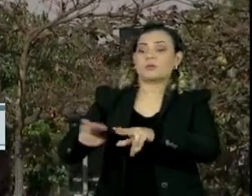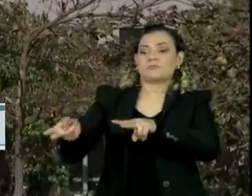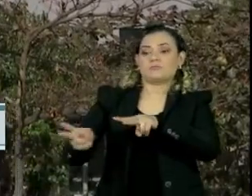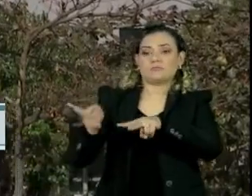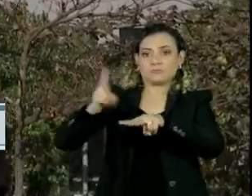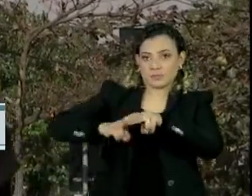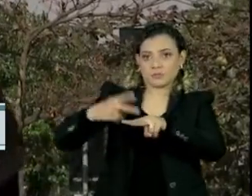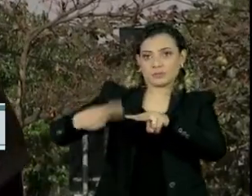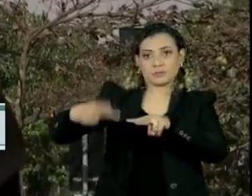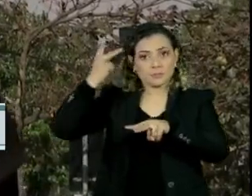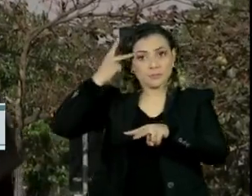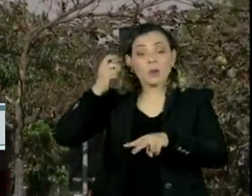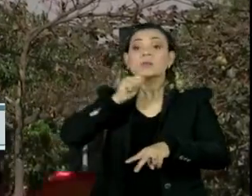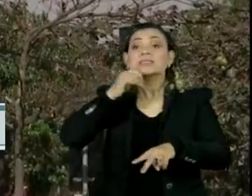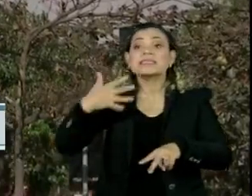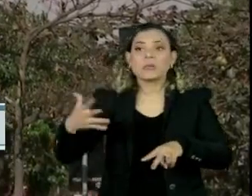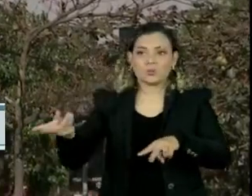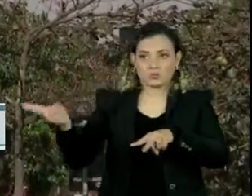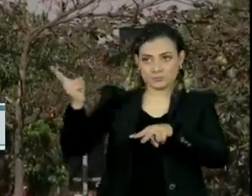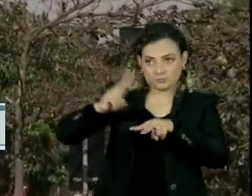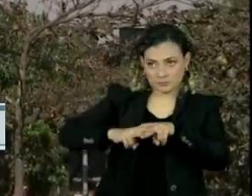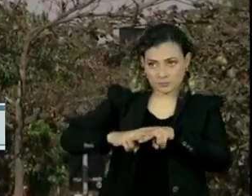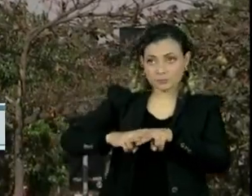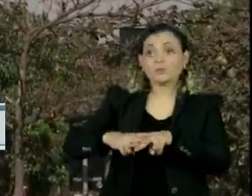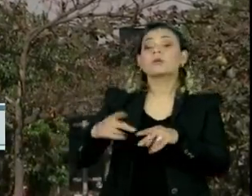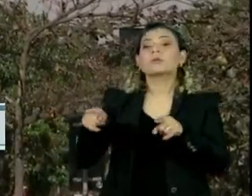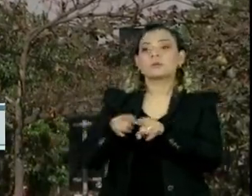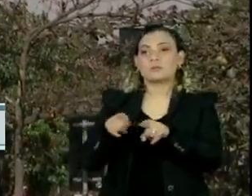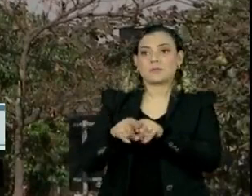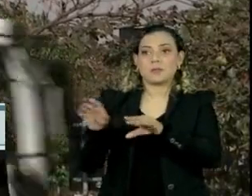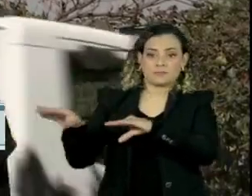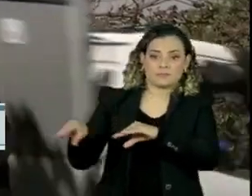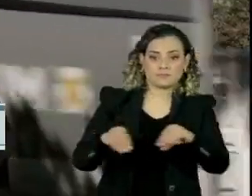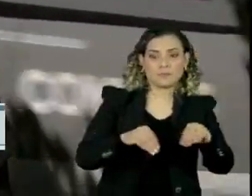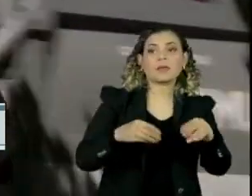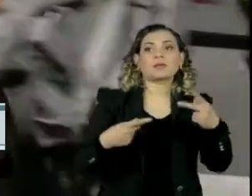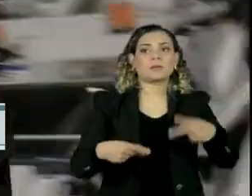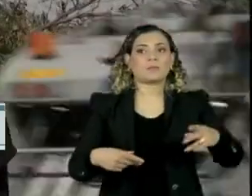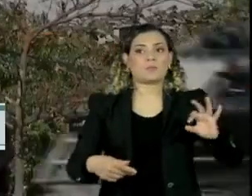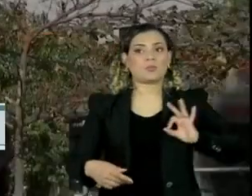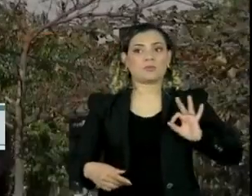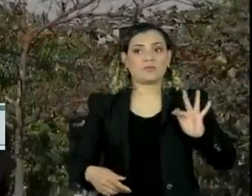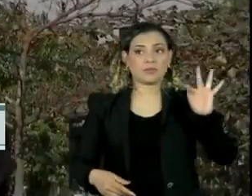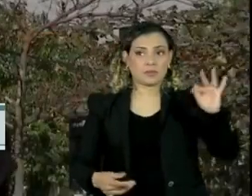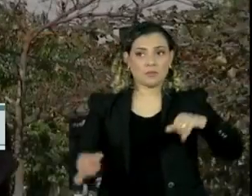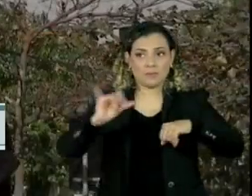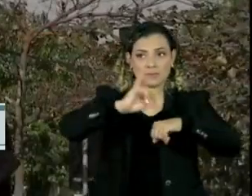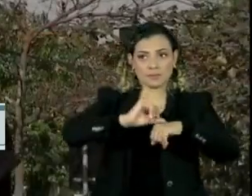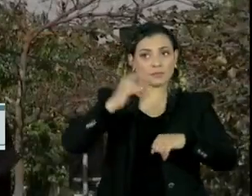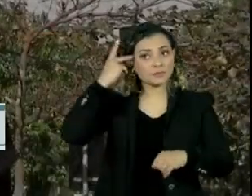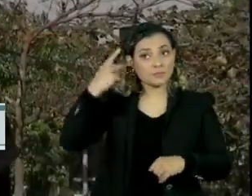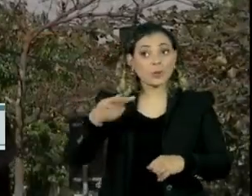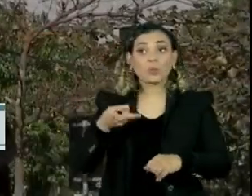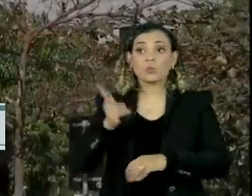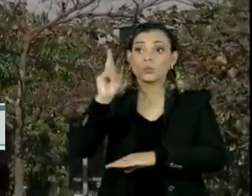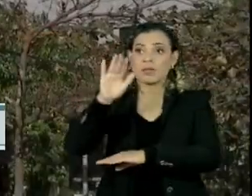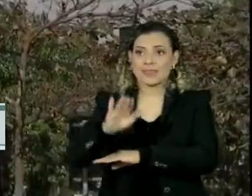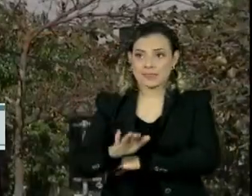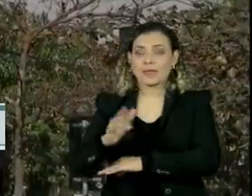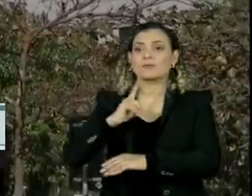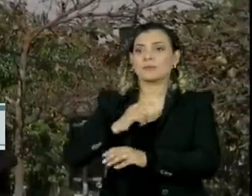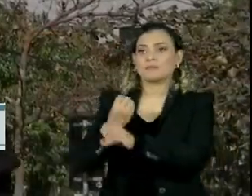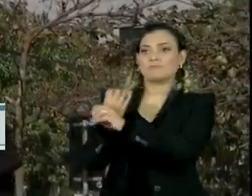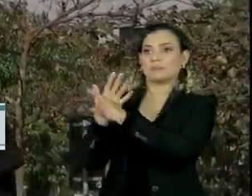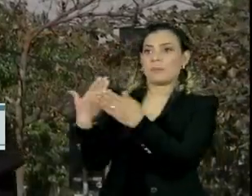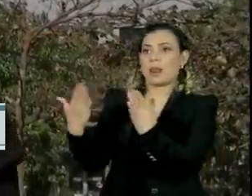ontem na cidade litorânea de Santos, passou a noite aqui na carceragem da Polícia Federal e logo mais às duas da tarde participa dessa